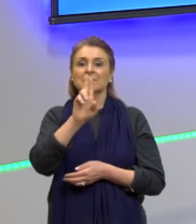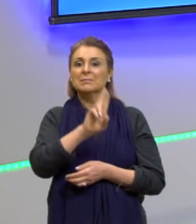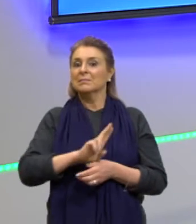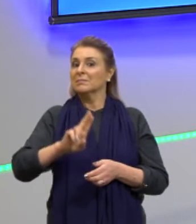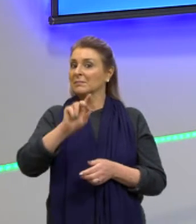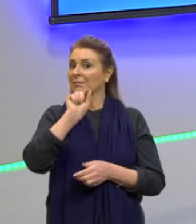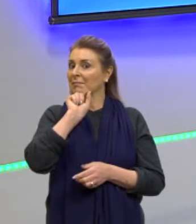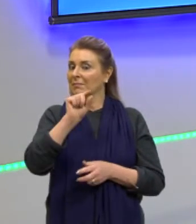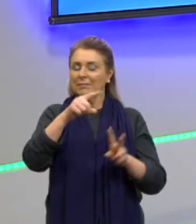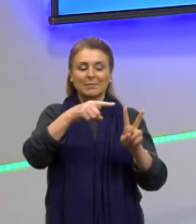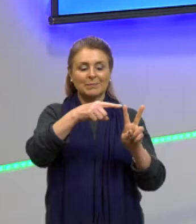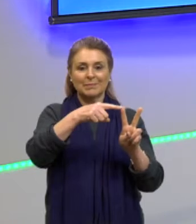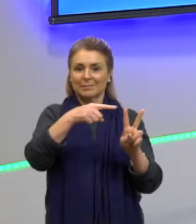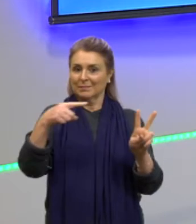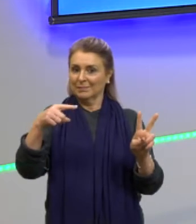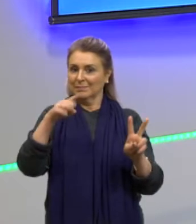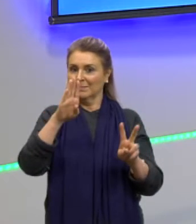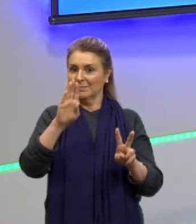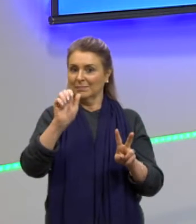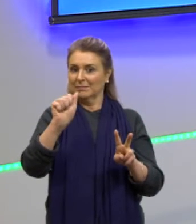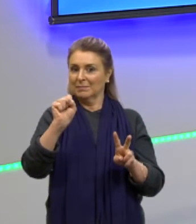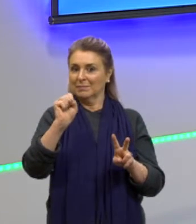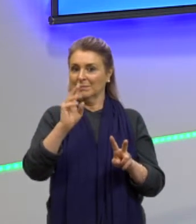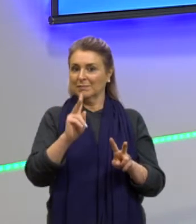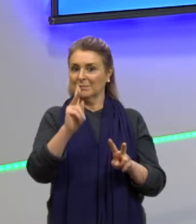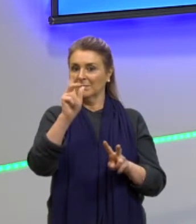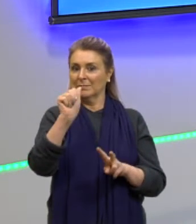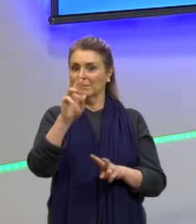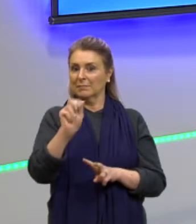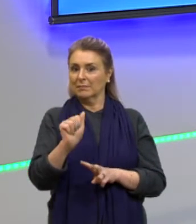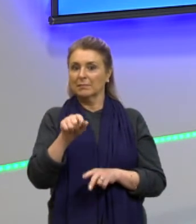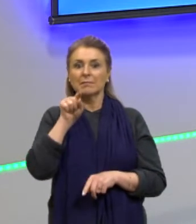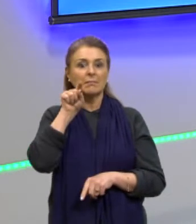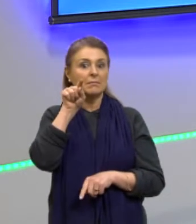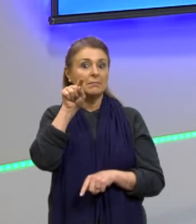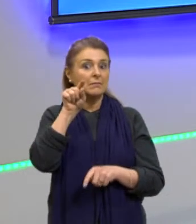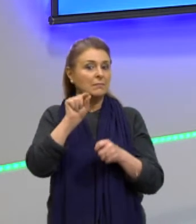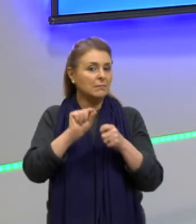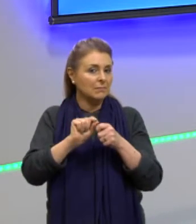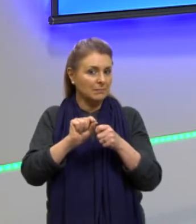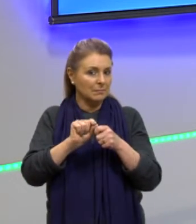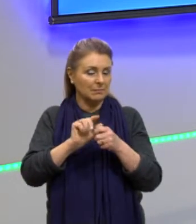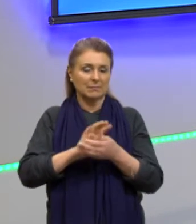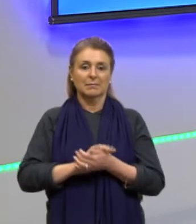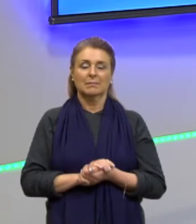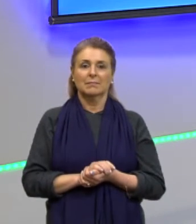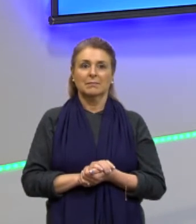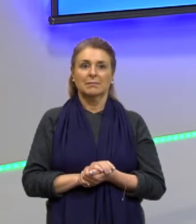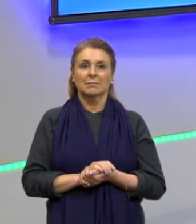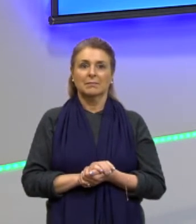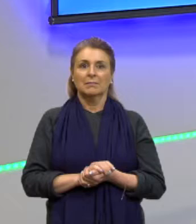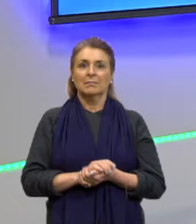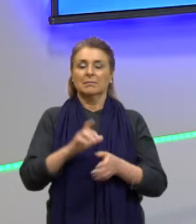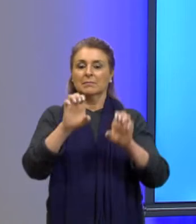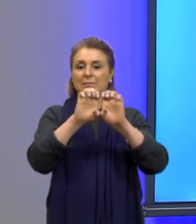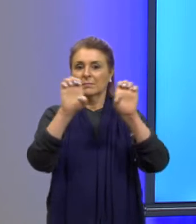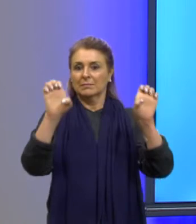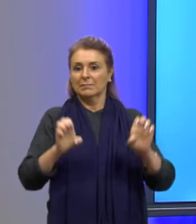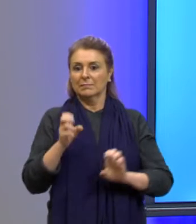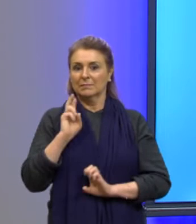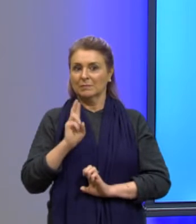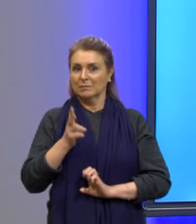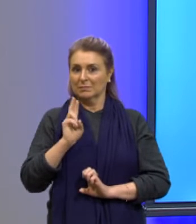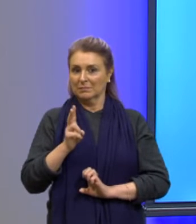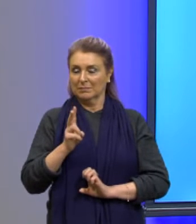fórmula de Bhaskara. Certo? Que é a tarefa de vocês aí para vocês confirmarem esses valores. Tenho aqui uma equação do segundo